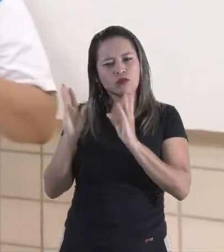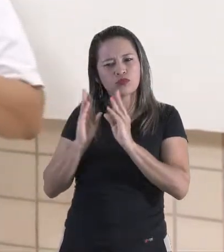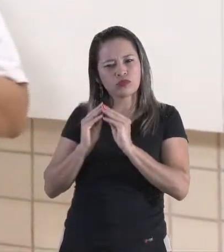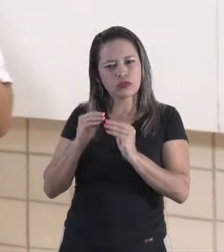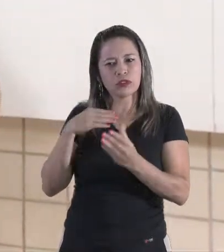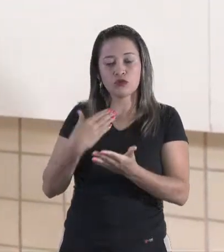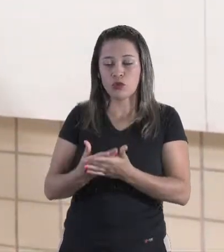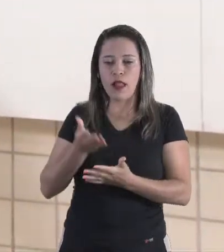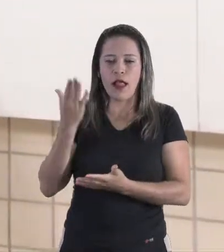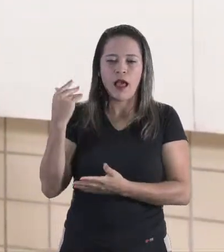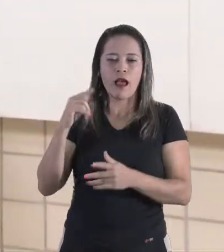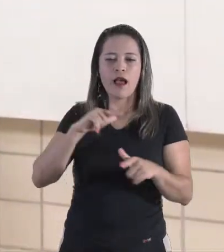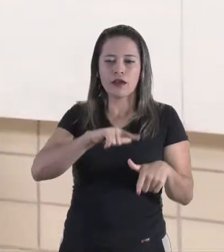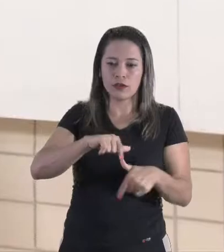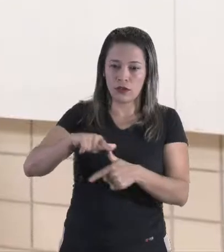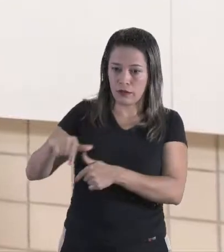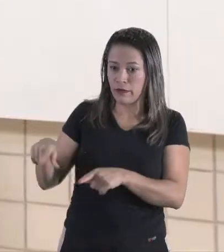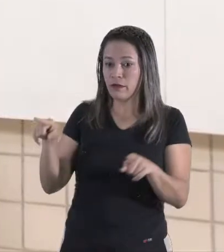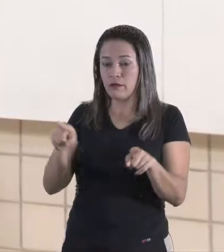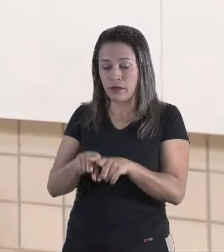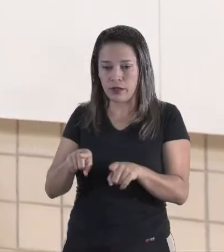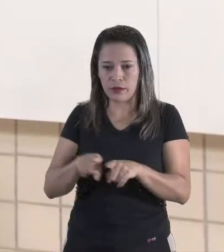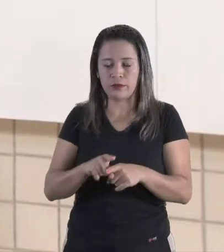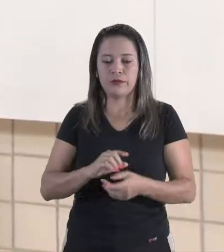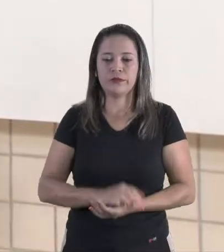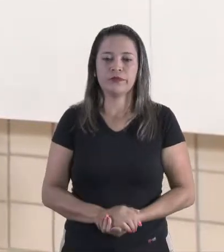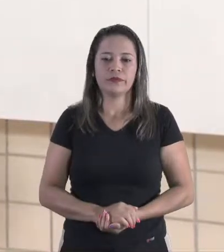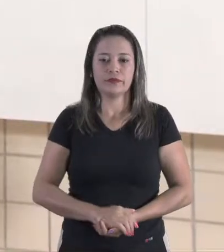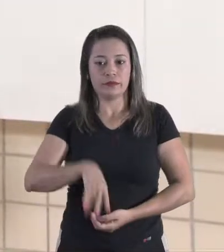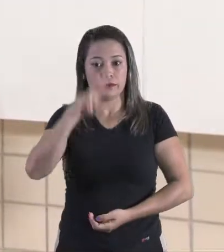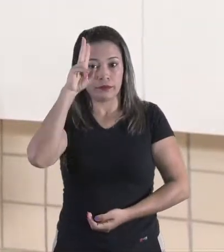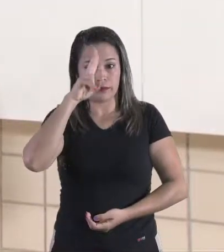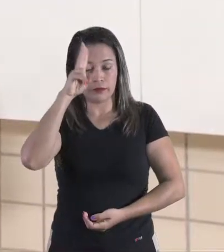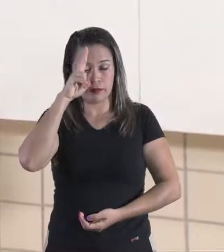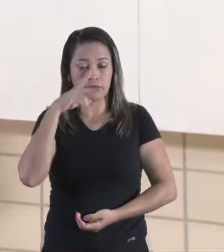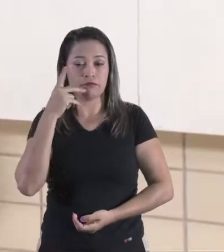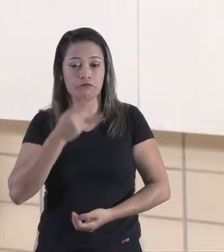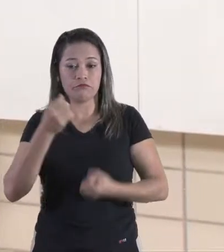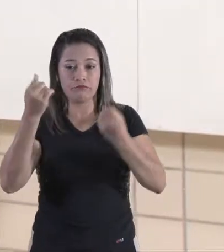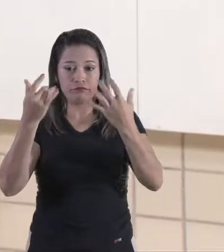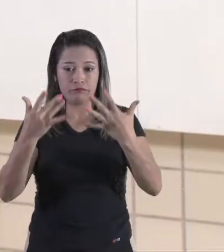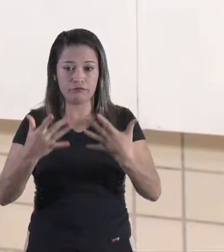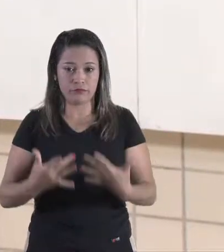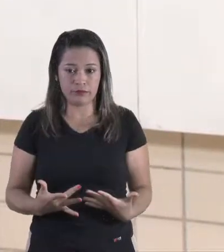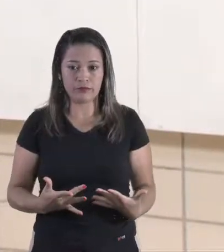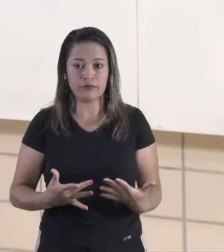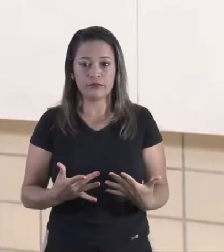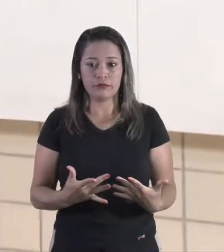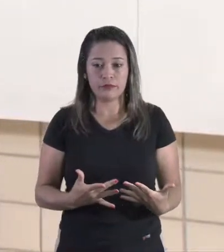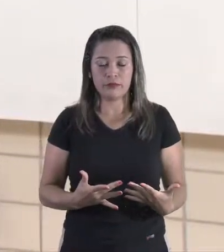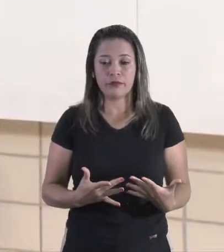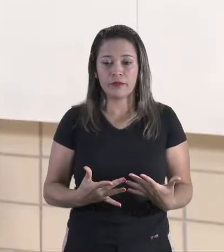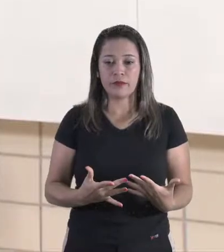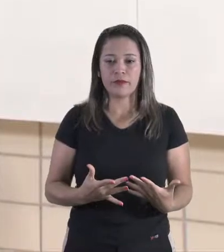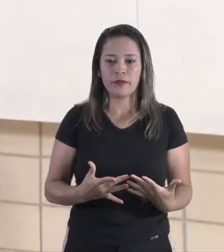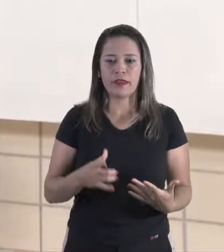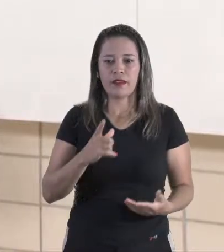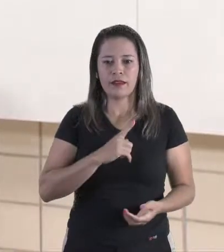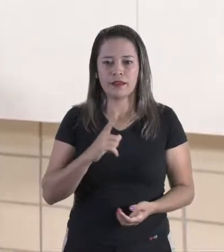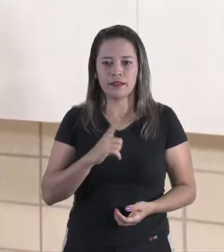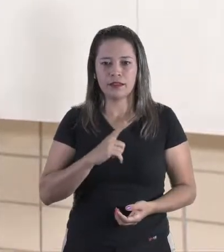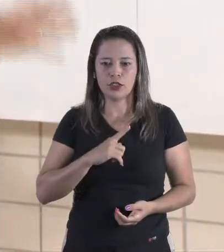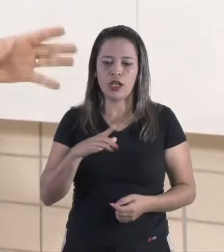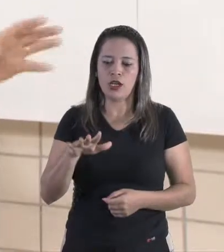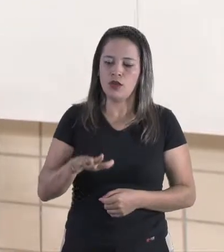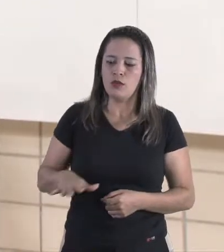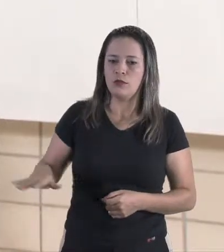lá em Geografia também. Lembra que nós falamos já que existe um ambiente